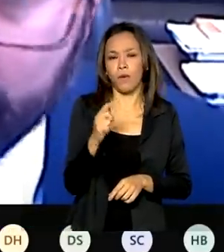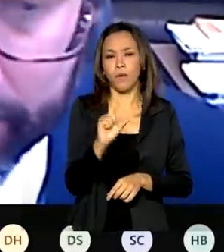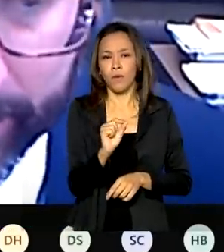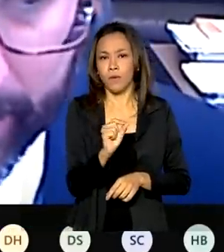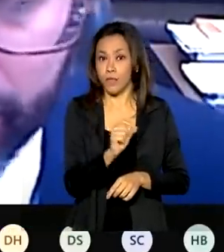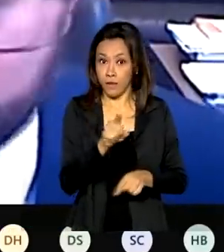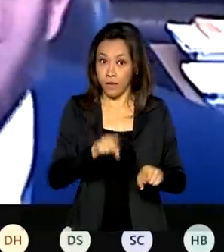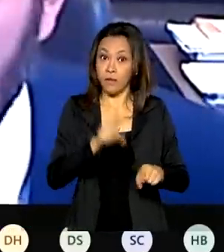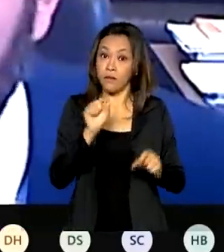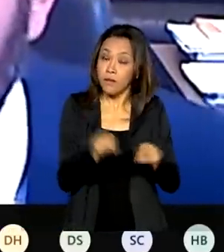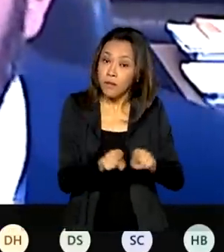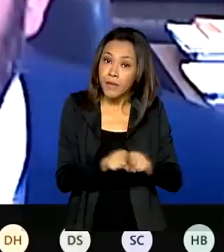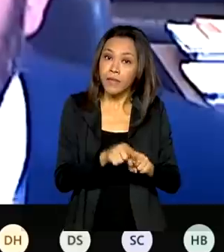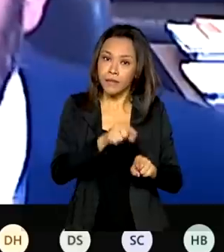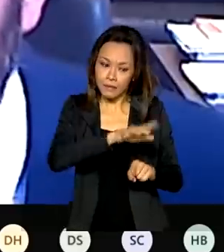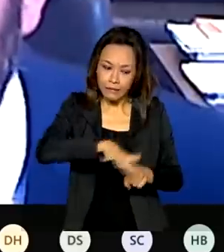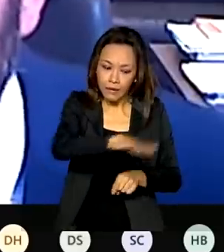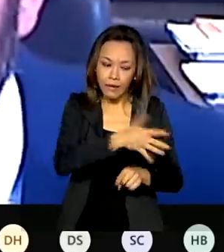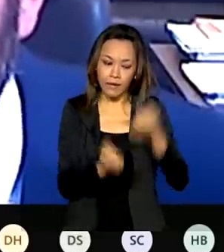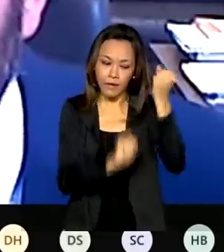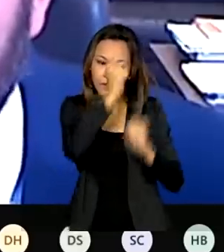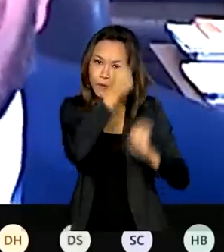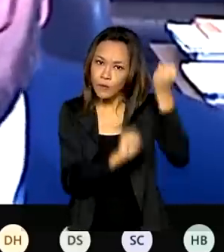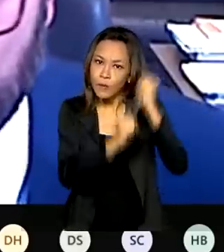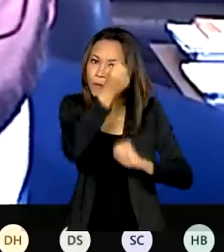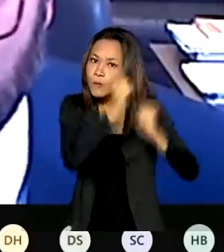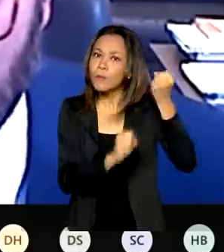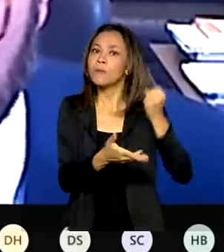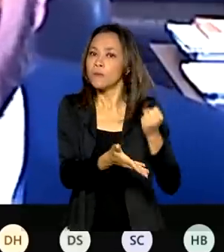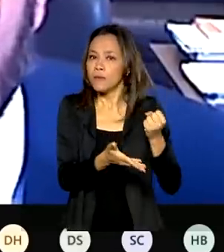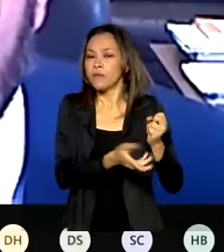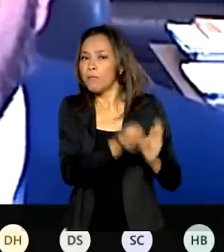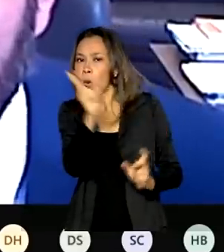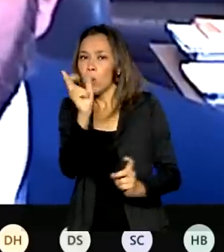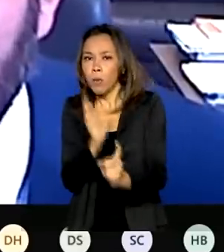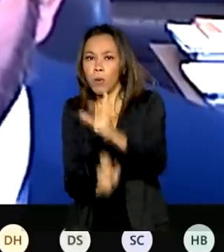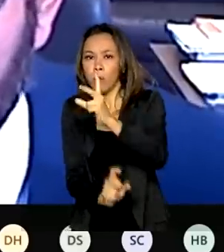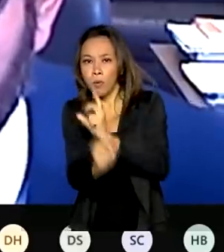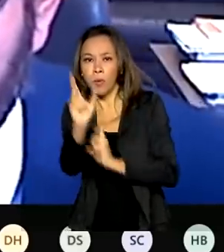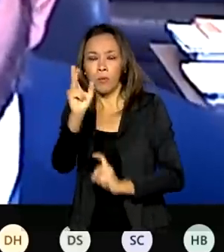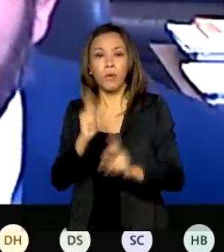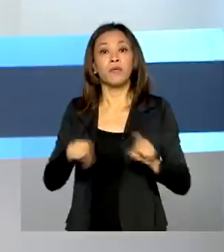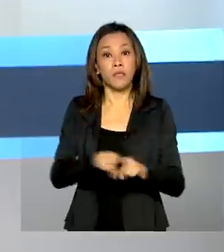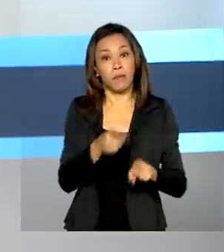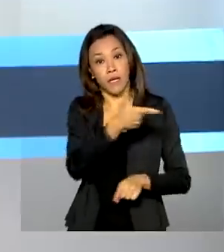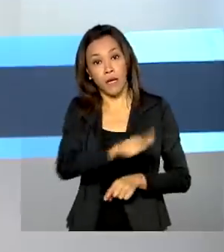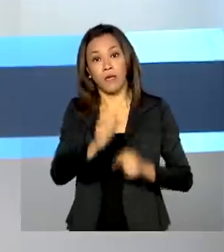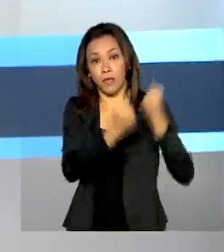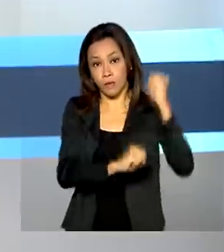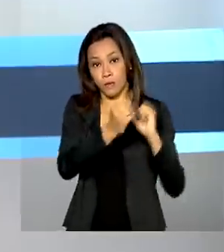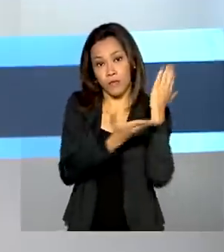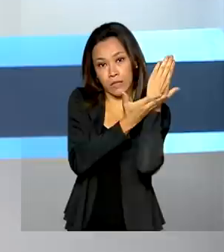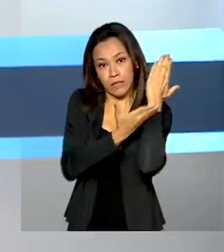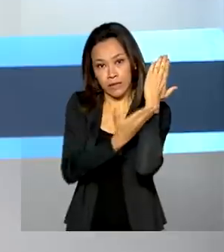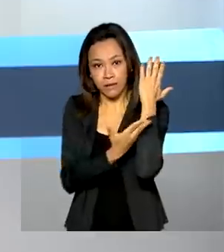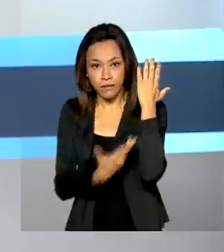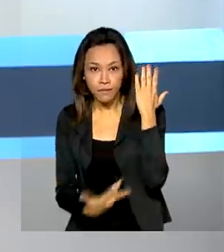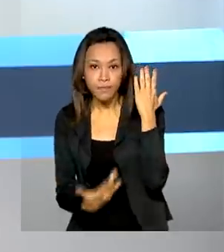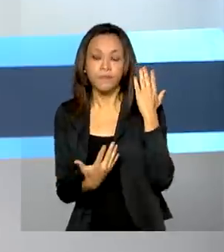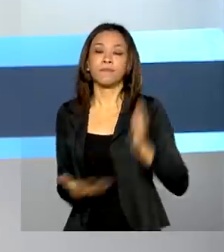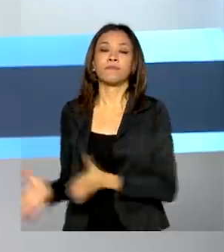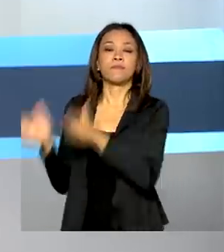de bens relativos à indústria de transformação e também da nossa indústria extrativa. E por falar em